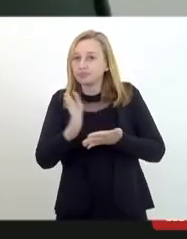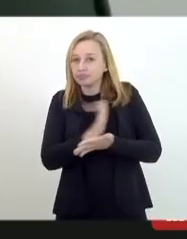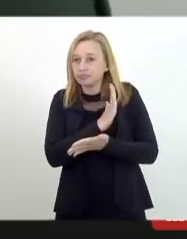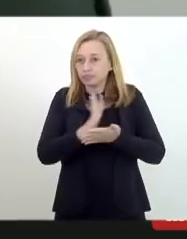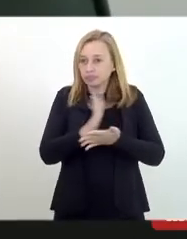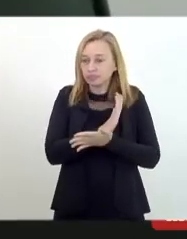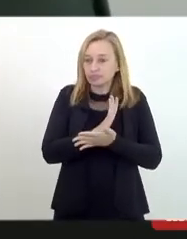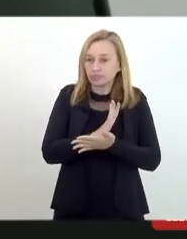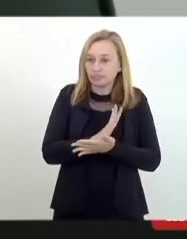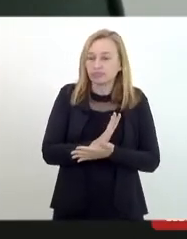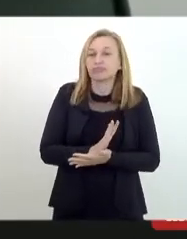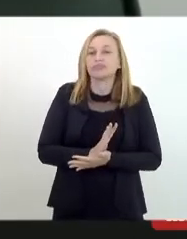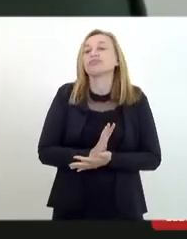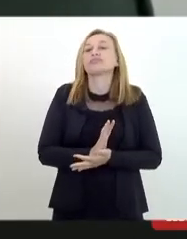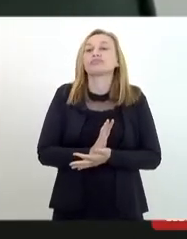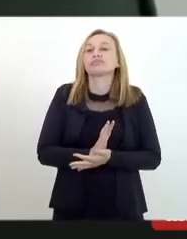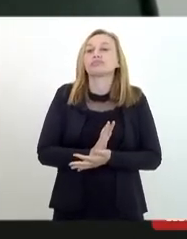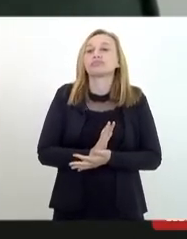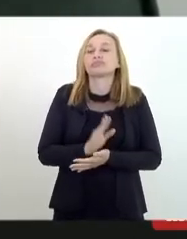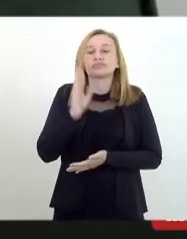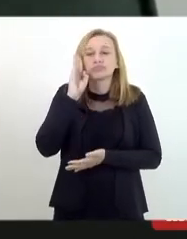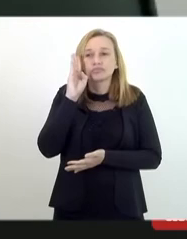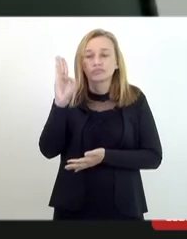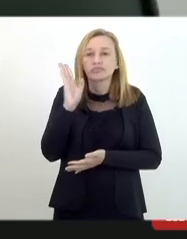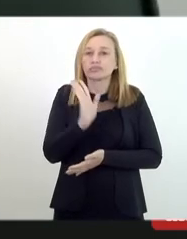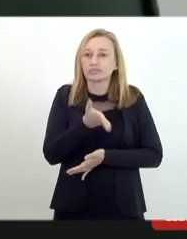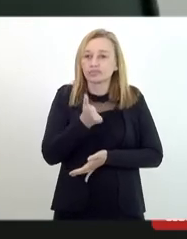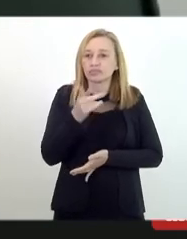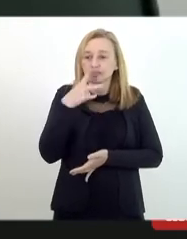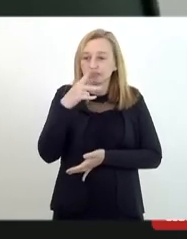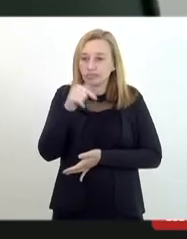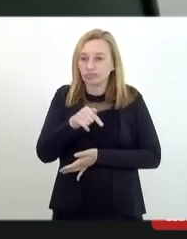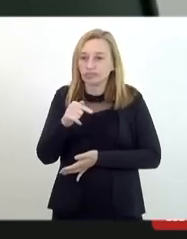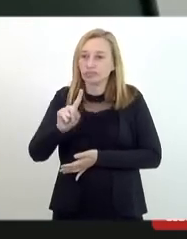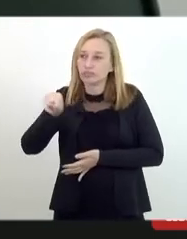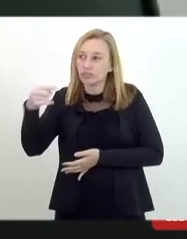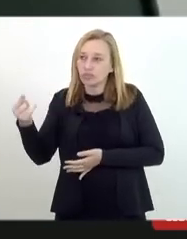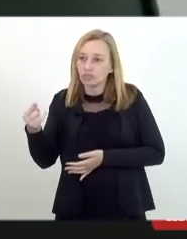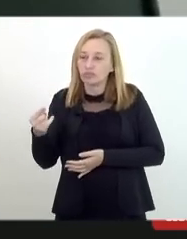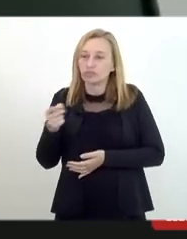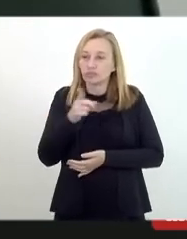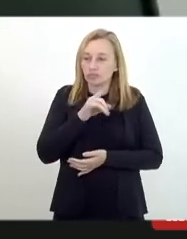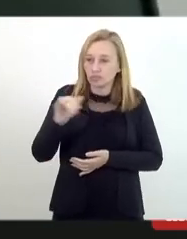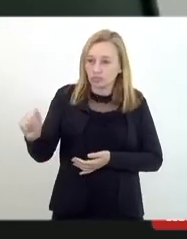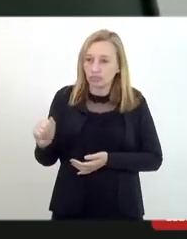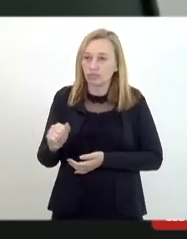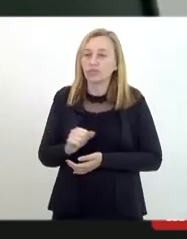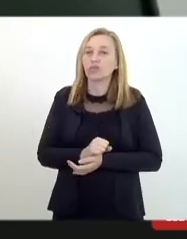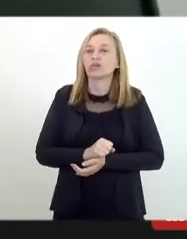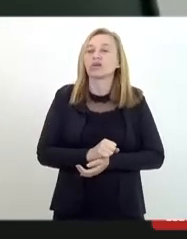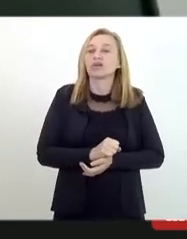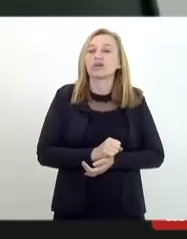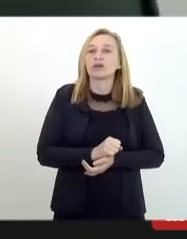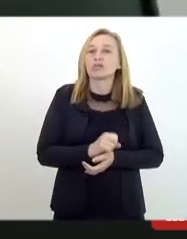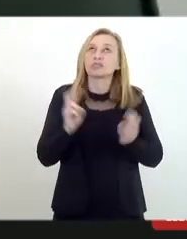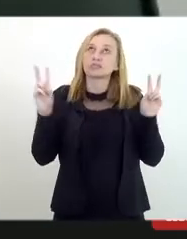específicas que já foram trazidas outras vezes, a questão